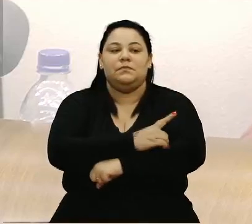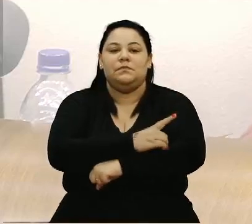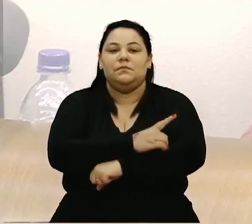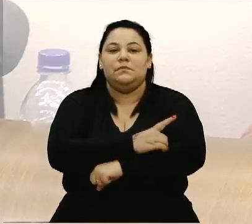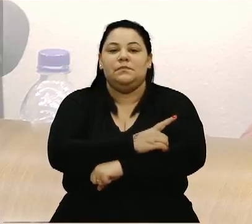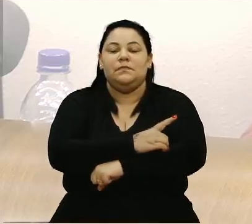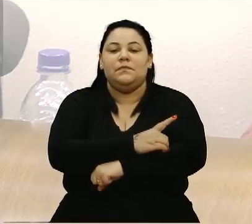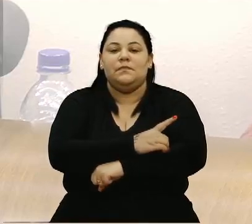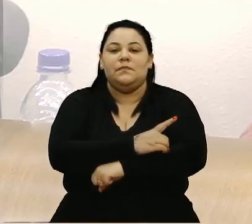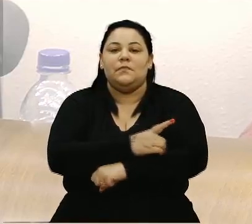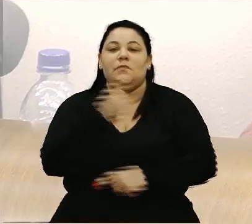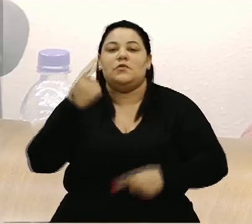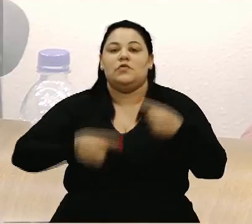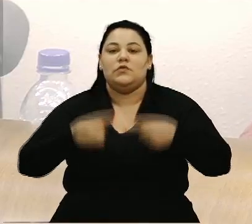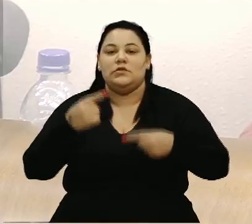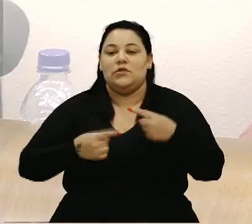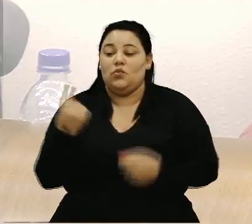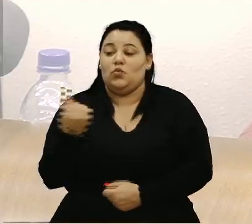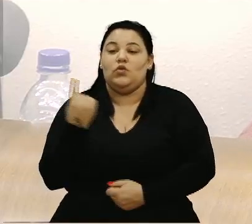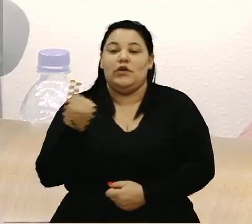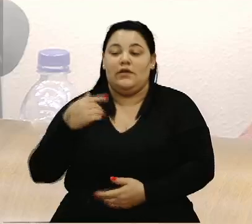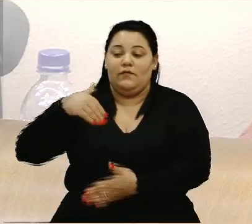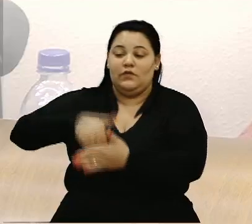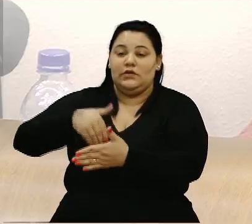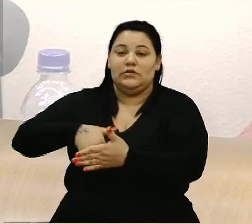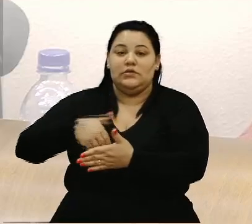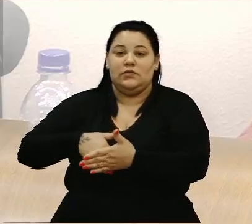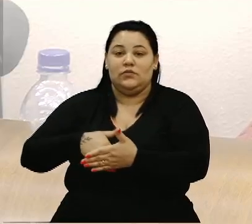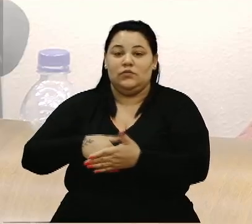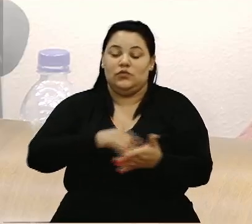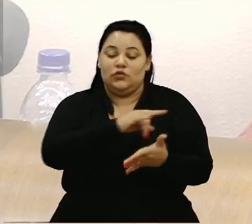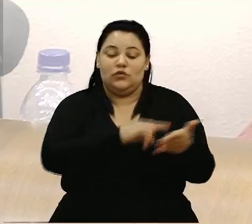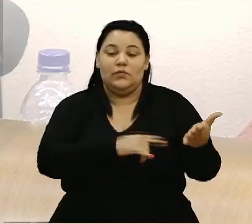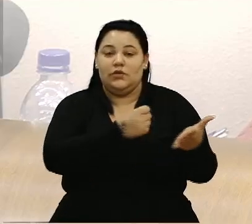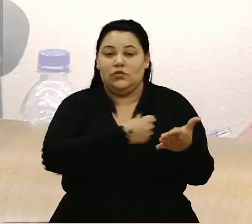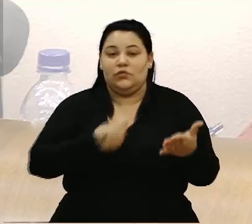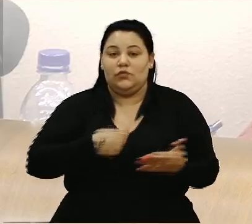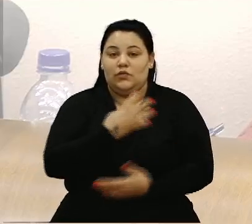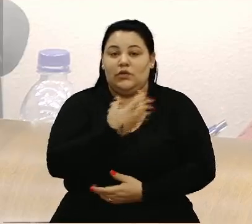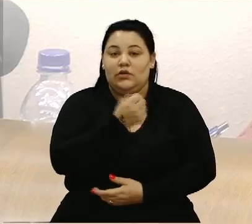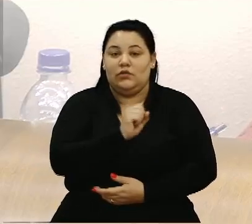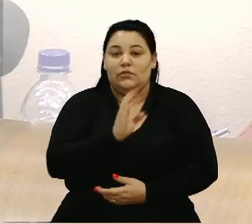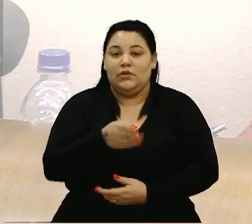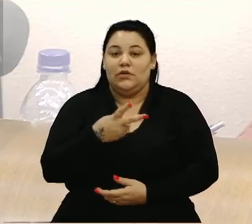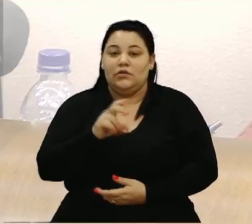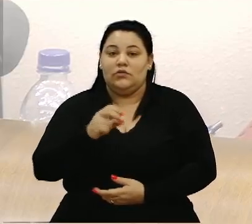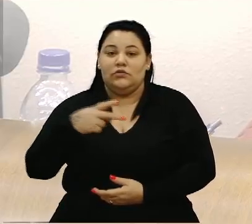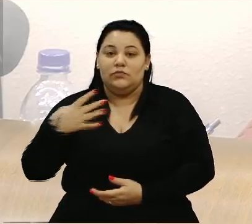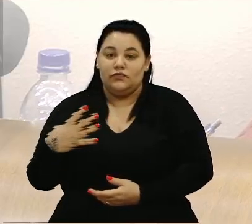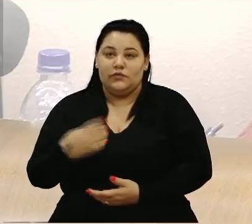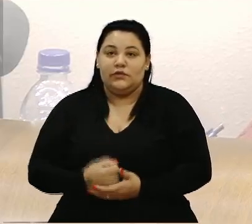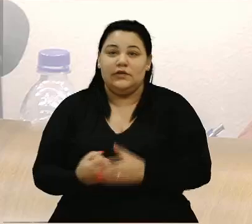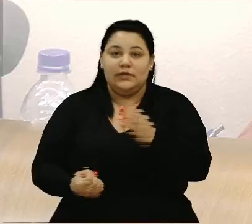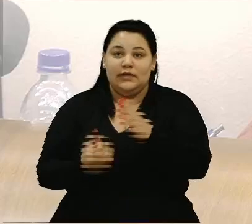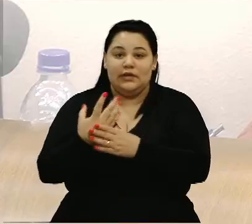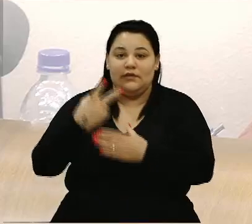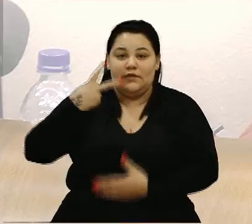Em discussão única e votação, requerimento número 48 barra 2024, de autoria da vereadora